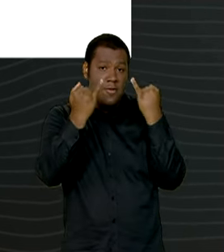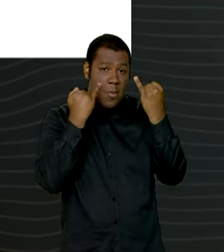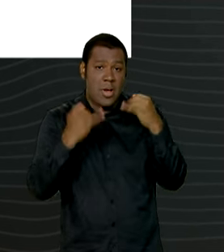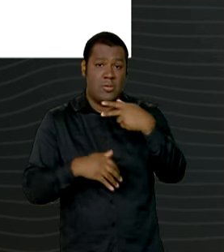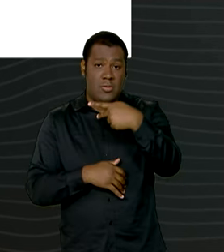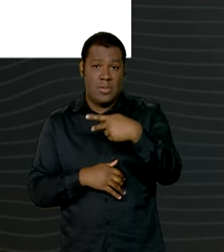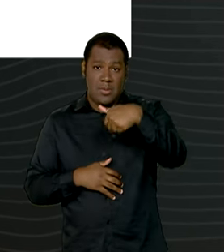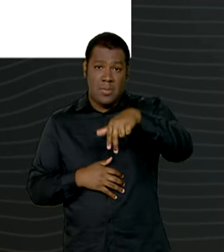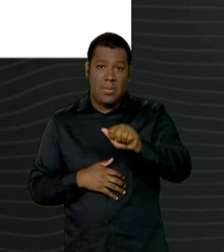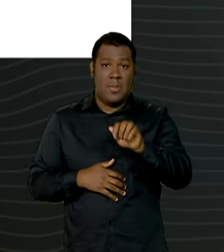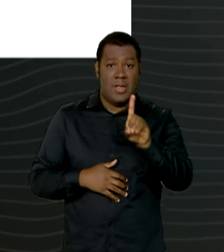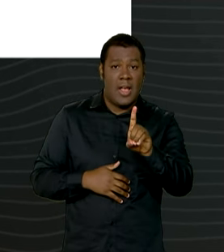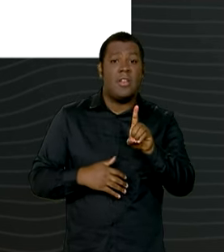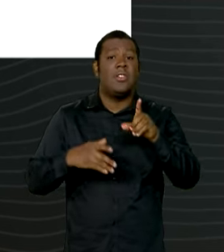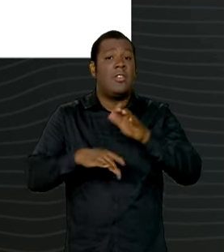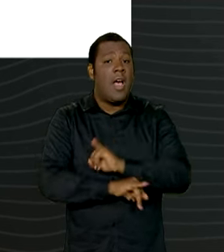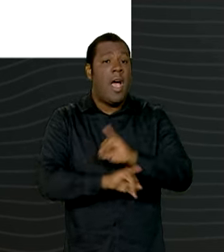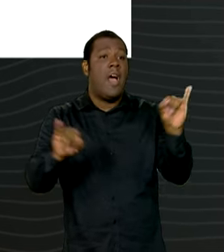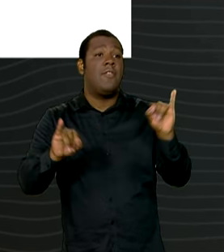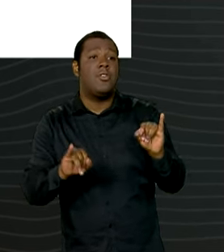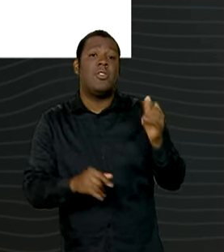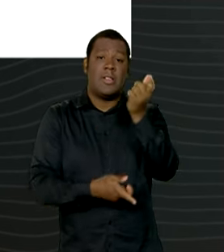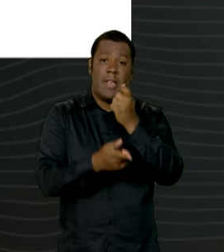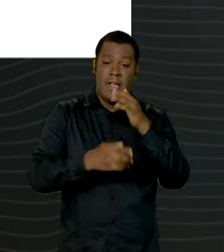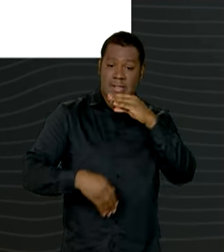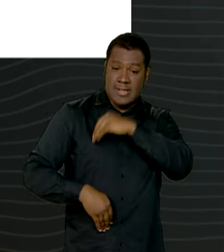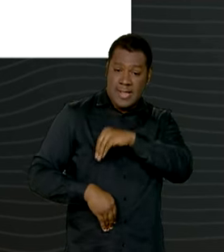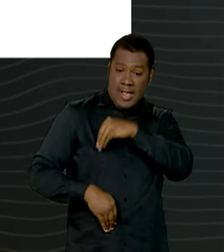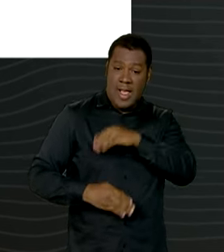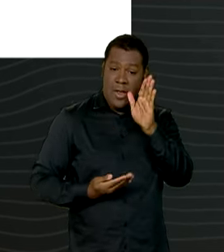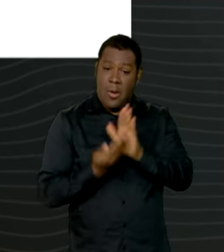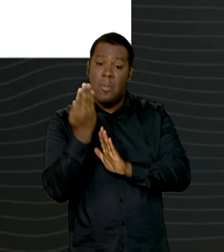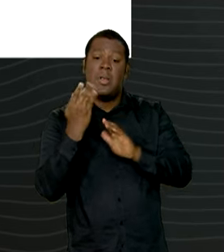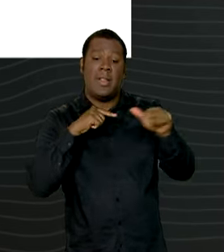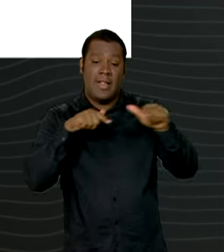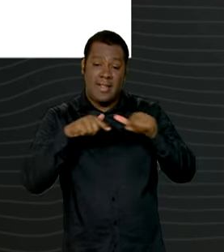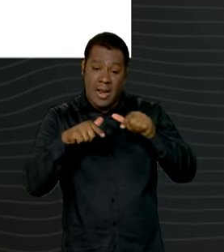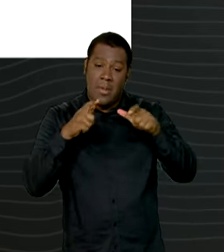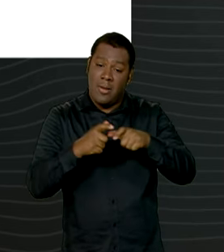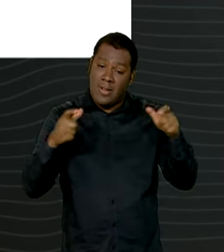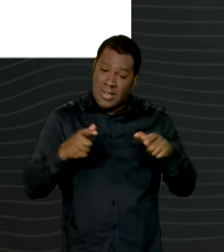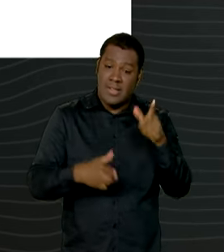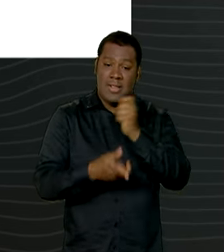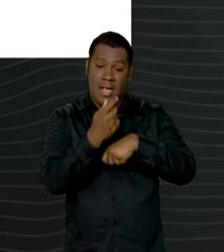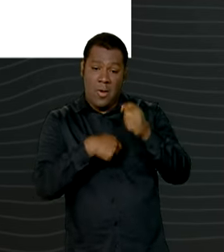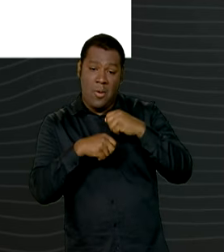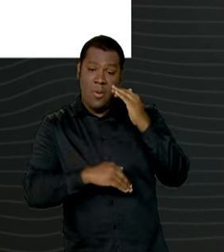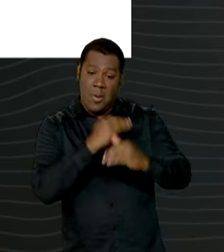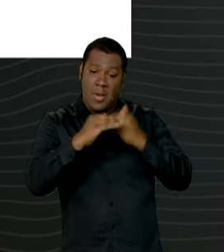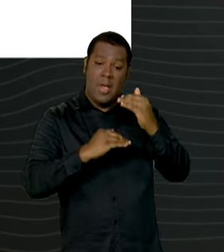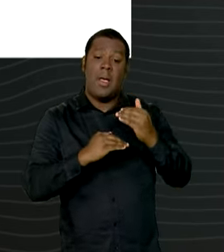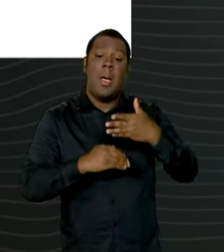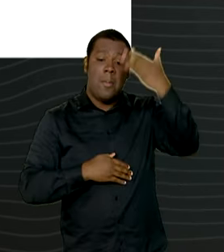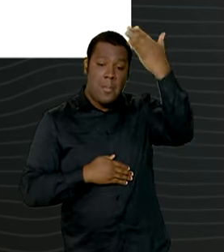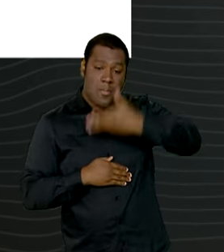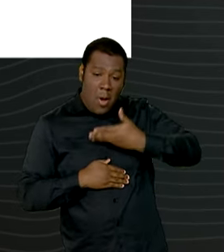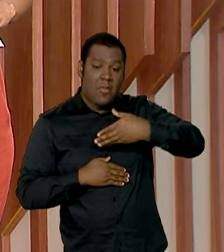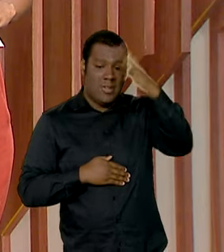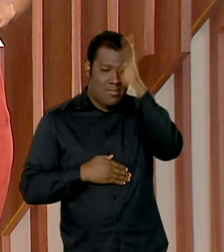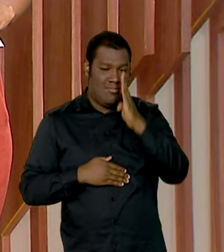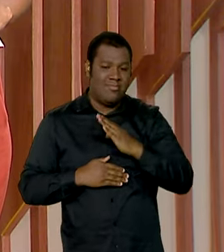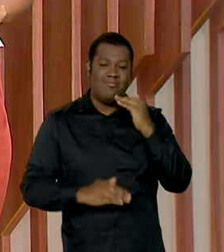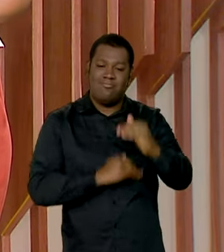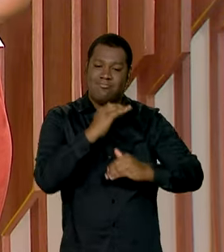aumento da renda movimenta o consumo e gera empregos e mostra a melhora do país para todos.